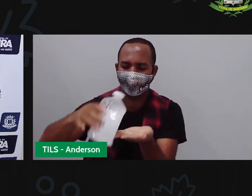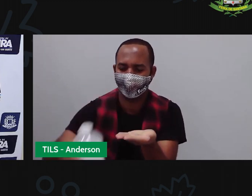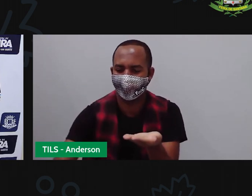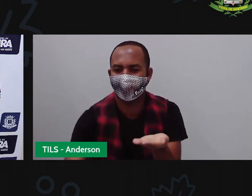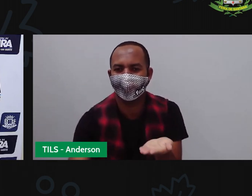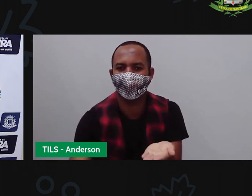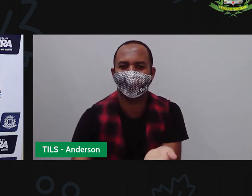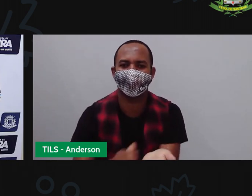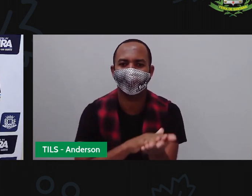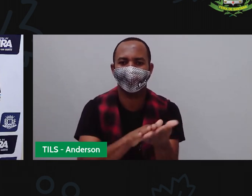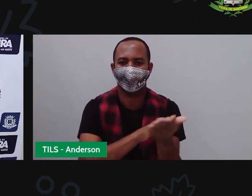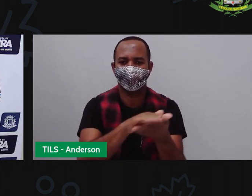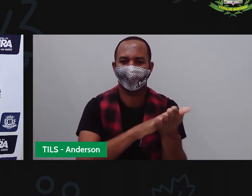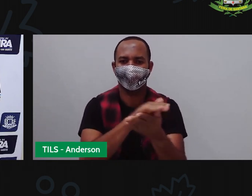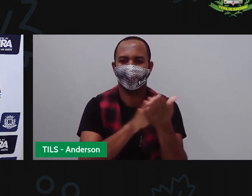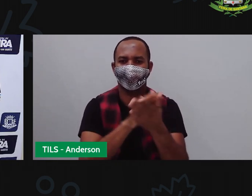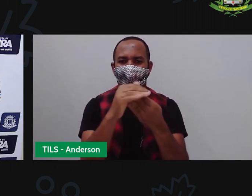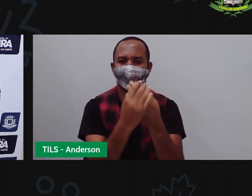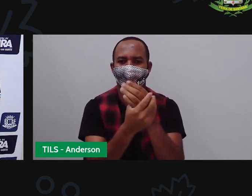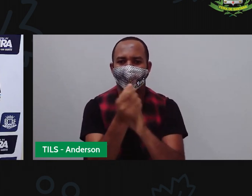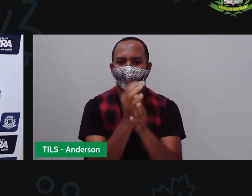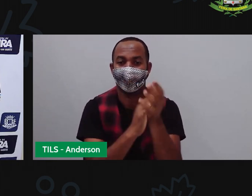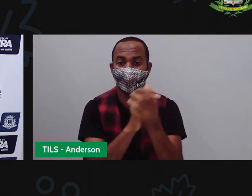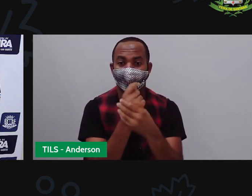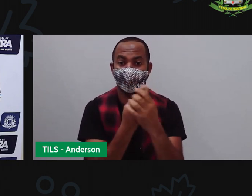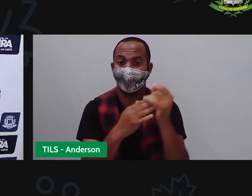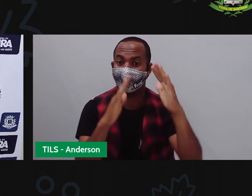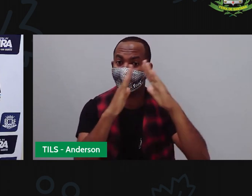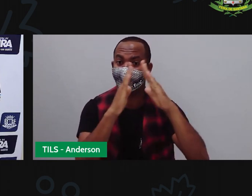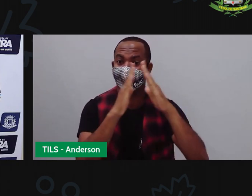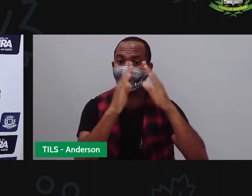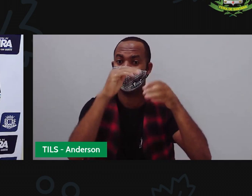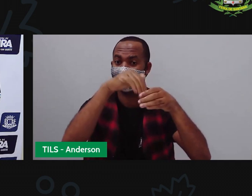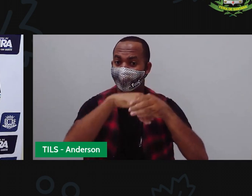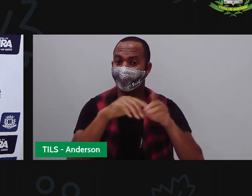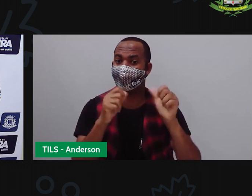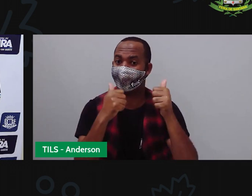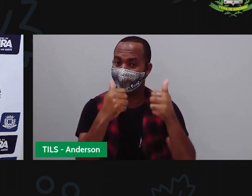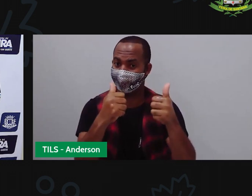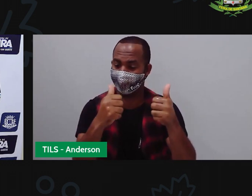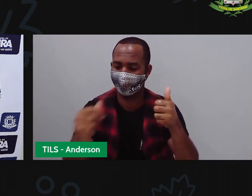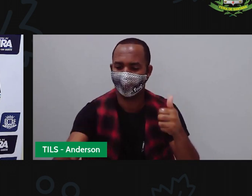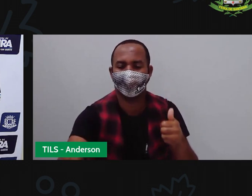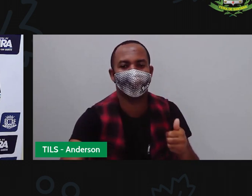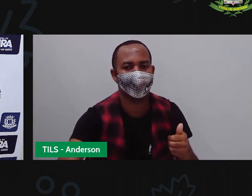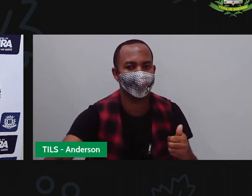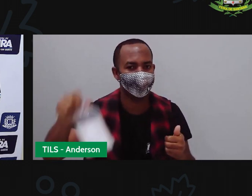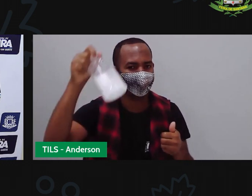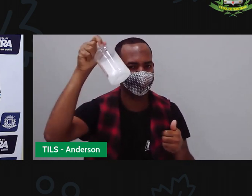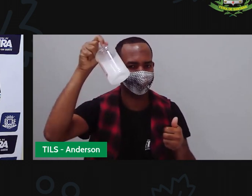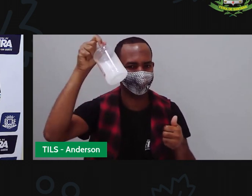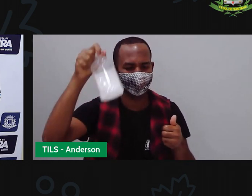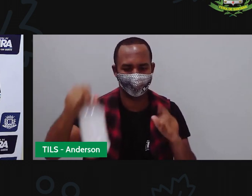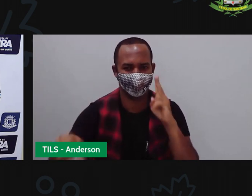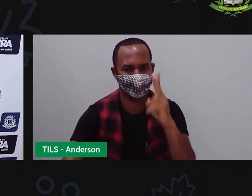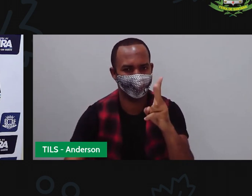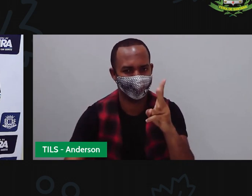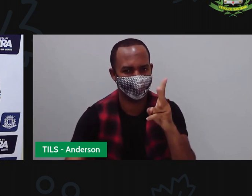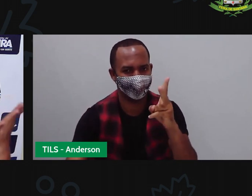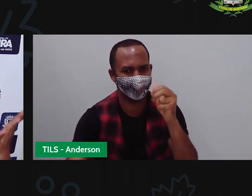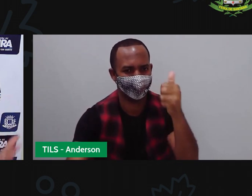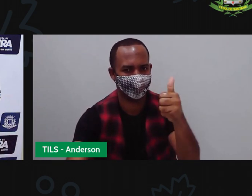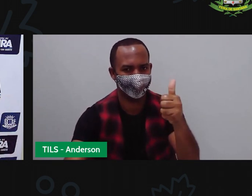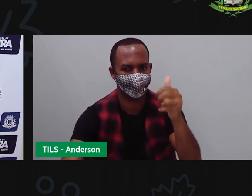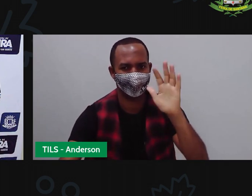social, se possível. Fiquem bem guardadinhos, se cuidem, se protejam para que em breve a gente possa estar bem juntinho. Certo?